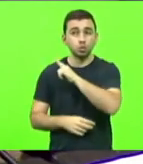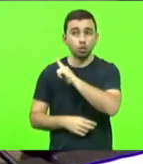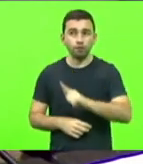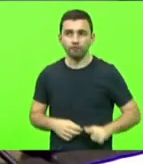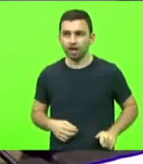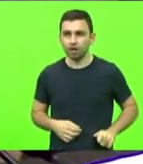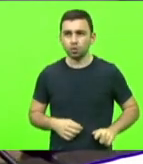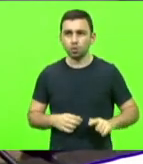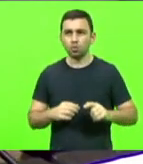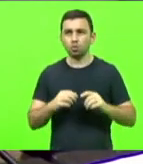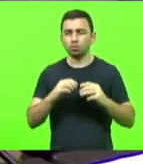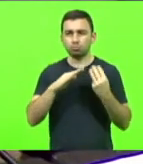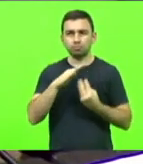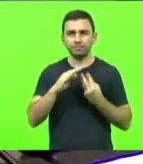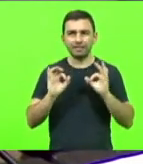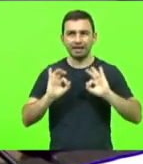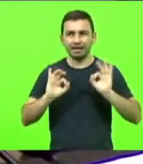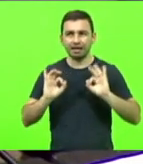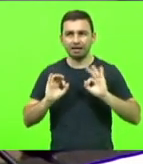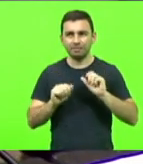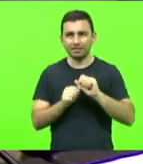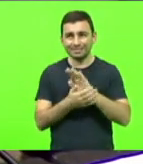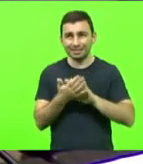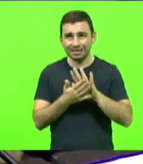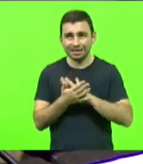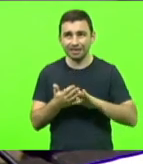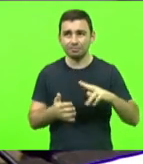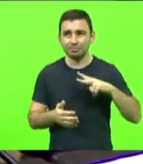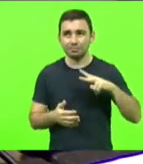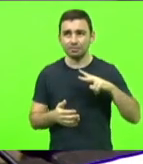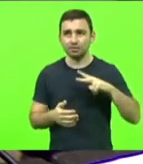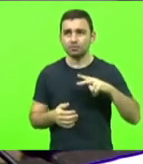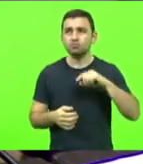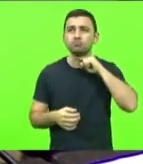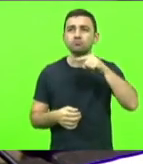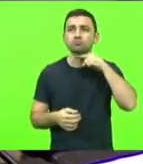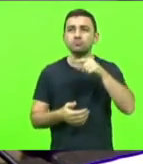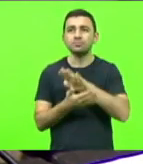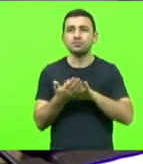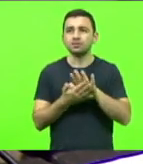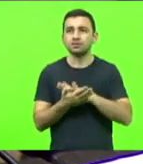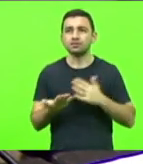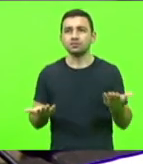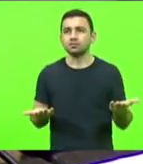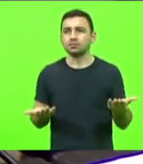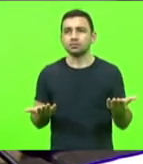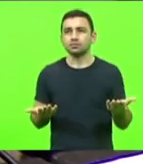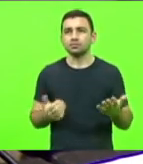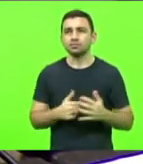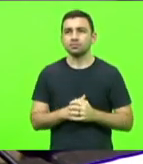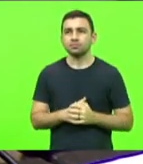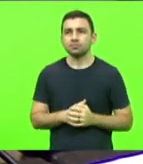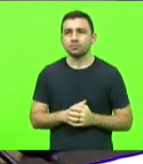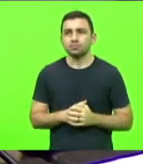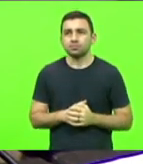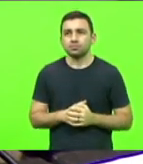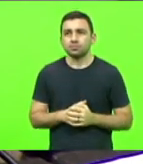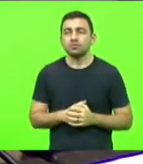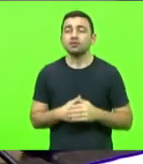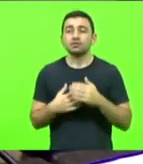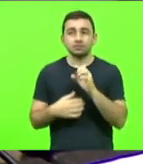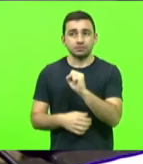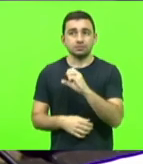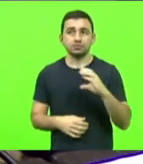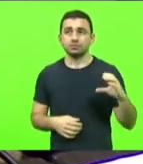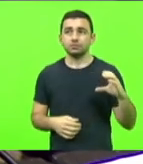privatizar nenhum hotel estatal, olha, não vai privatizar mais nada, esquece, esquece, não vai privatizar mais nada. Em Santa Catarina